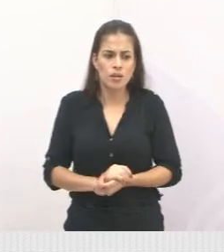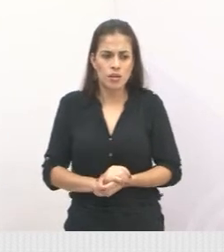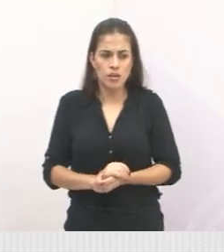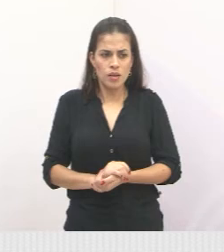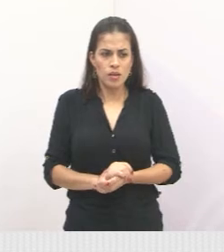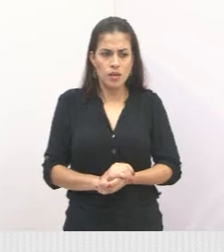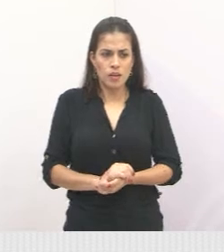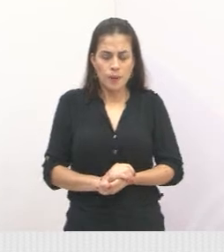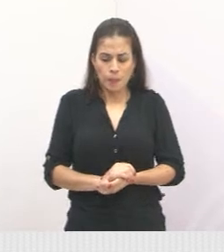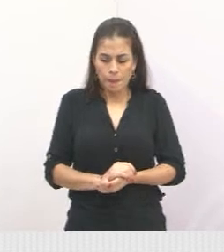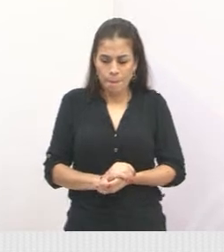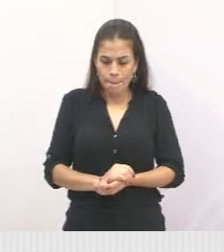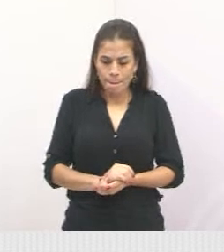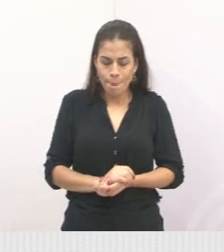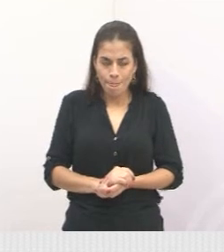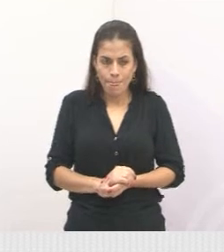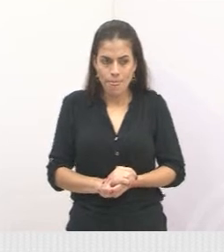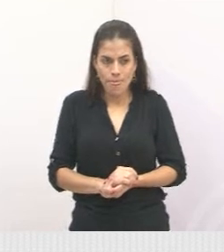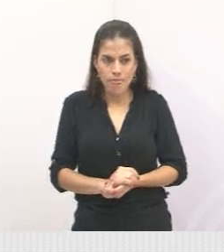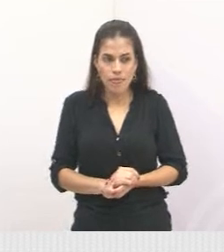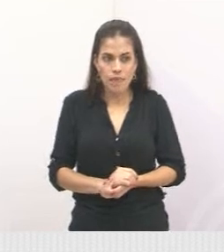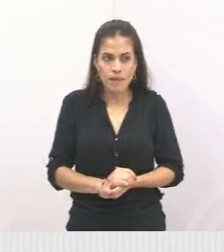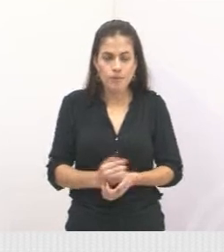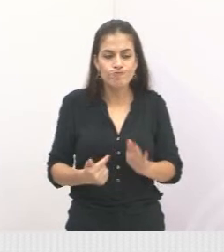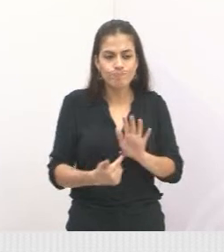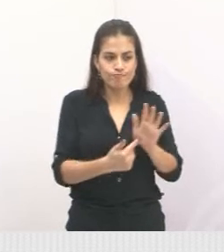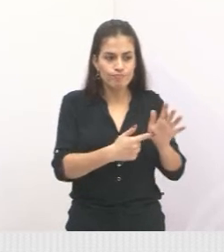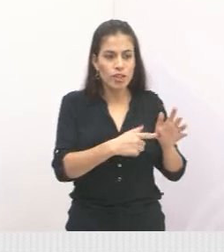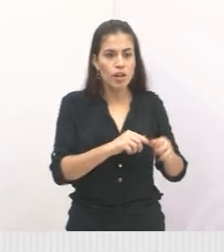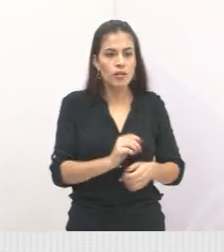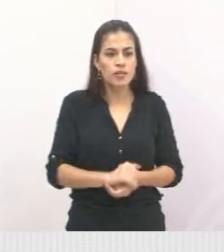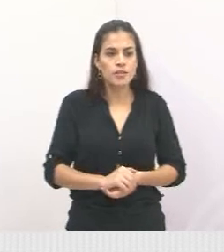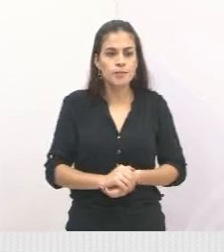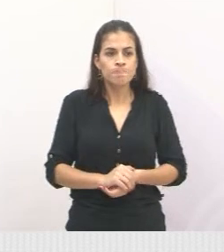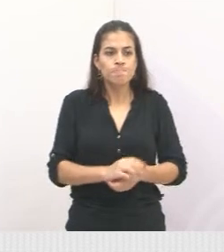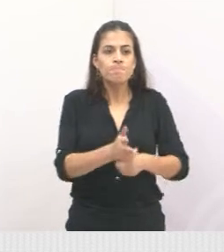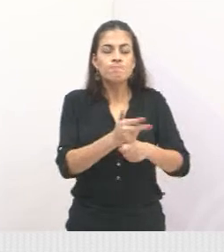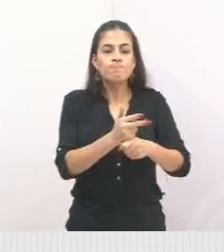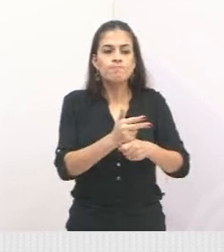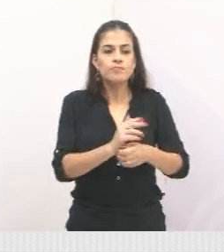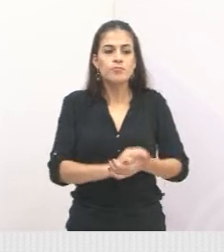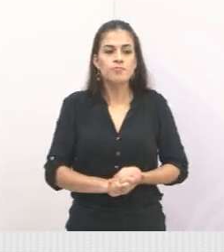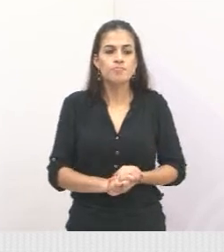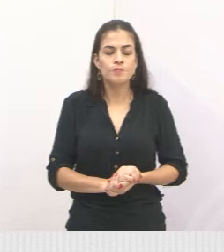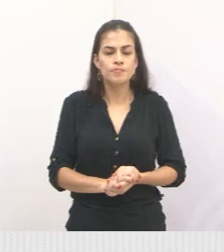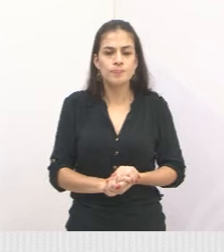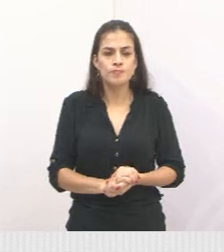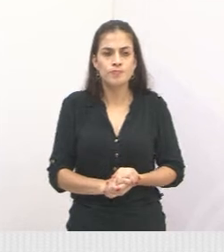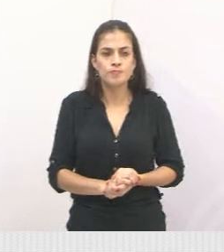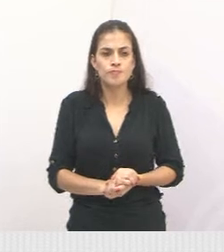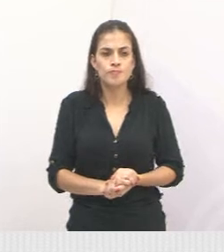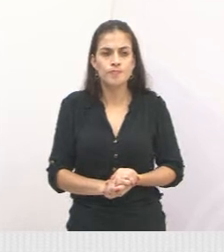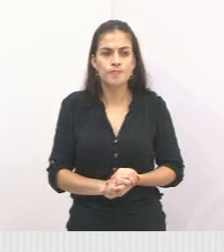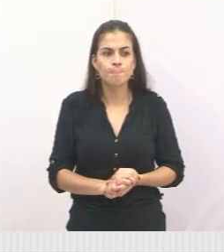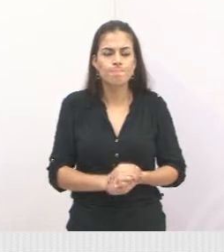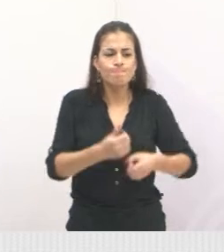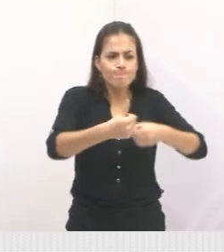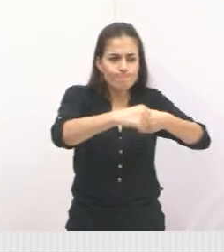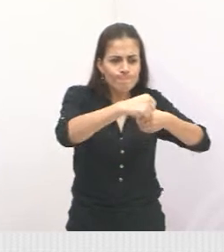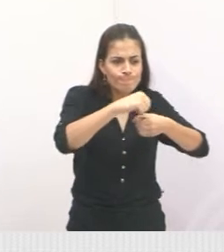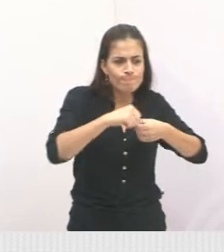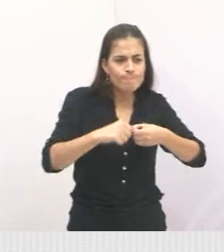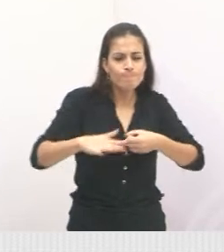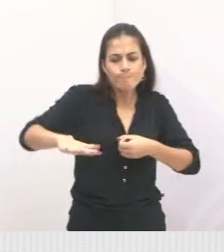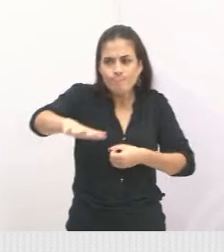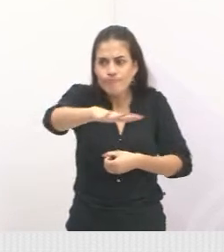E eu queria colocar aqui, vamos colocar esse vídeo, né, que fala da Cracolândia, ele tem aí 2 minutos